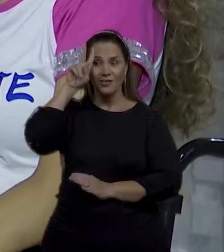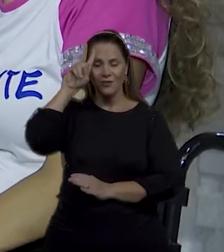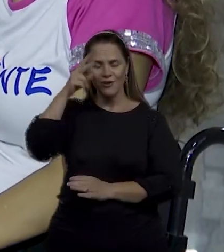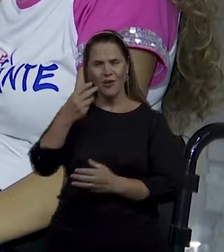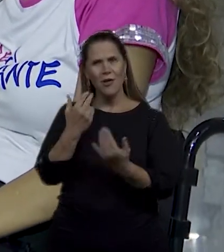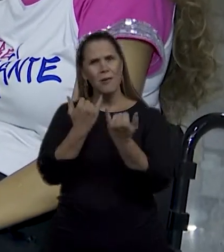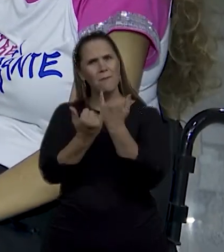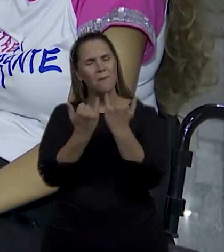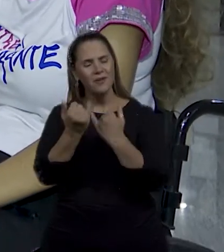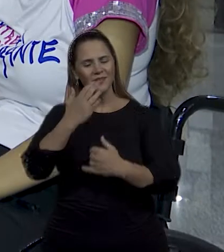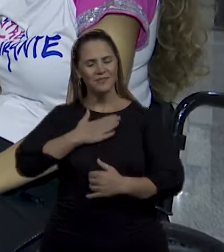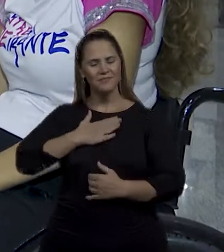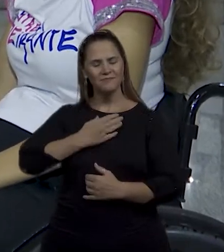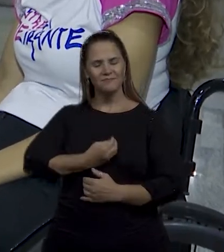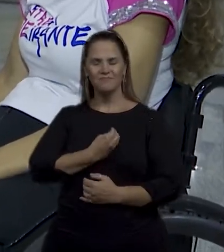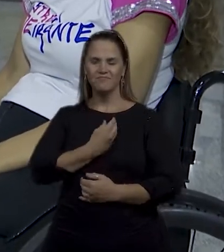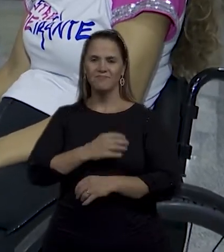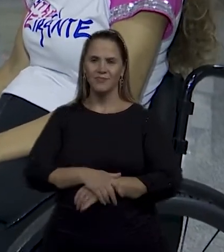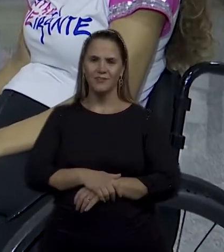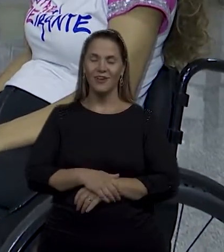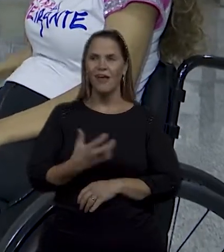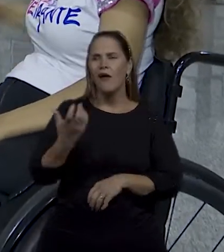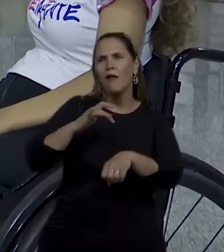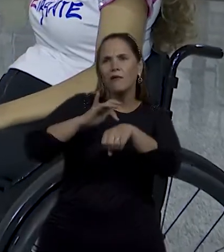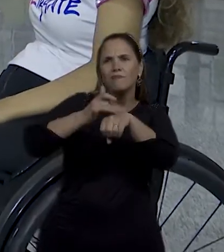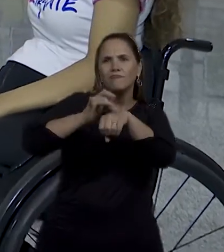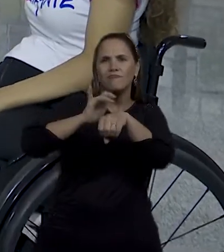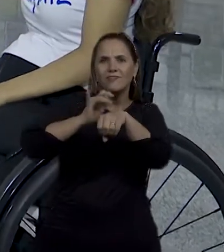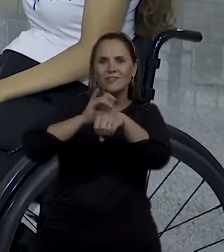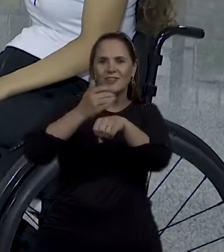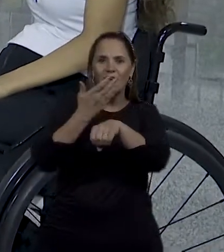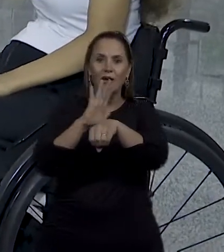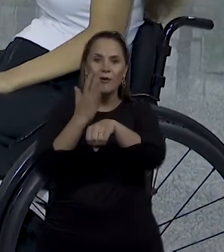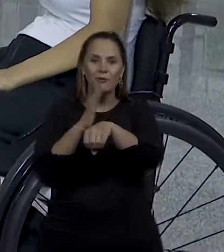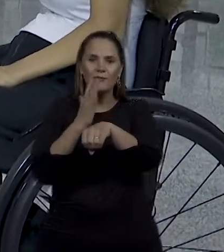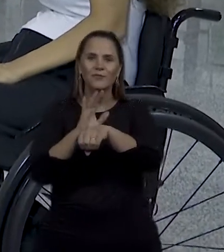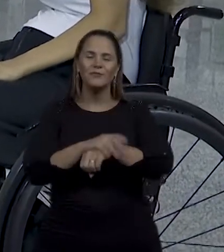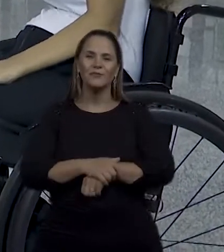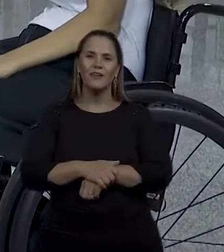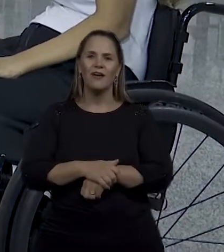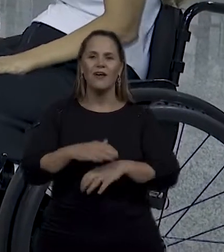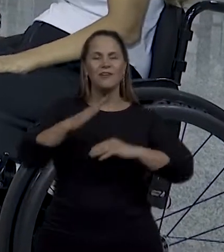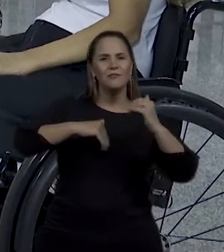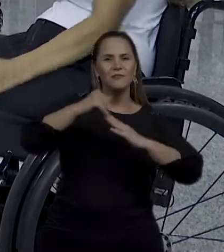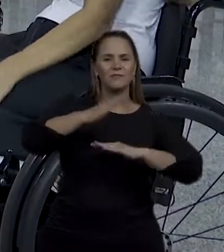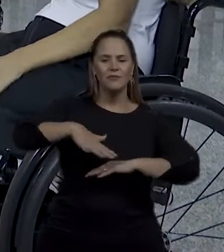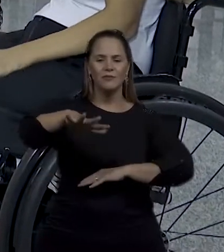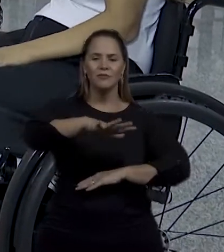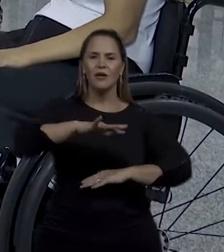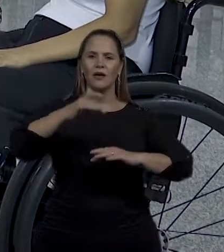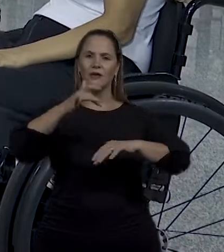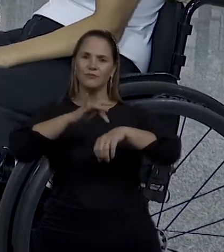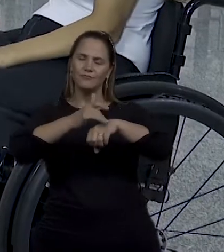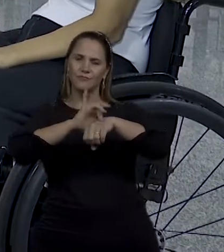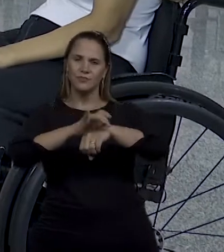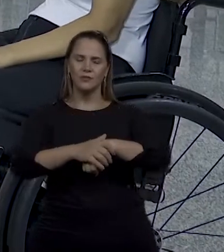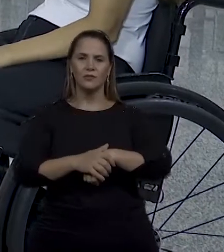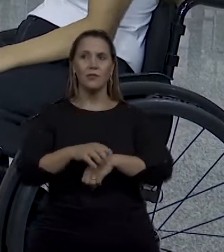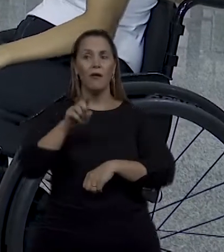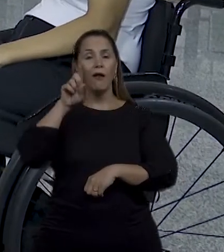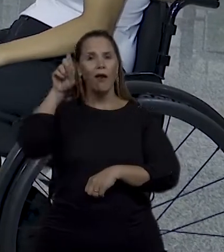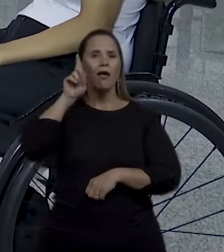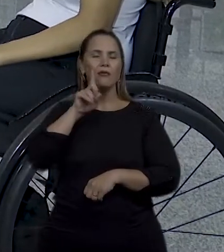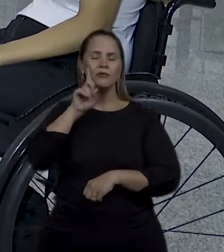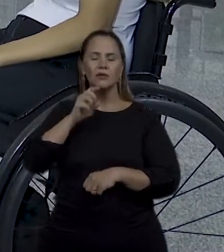dançar, ela queria dançar, ser profissional da dança. E ela criou um grupo que eu já seguia na